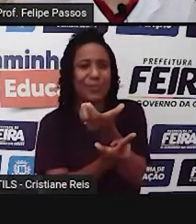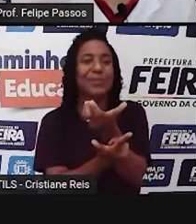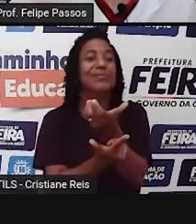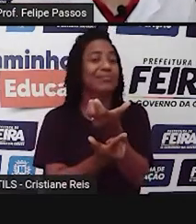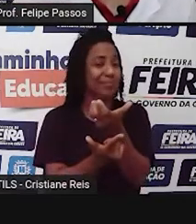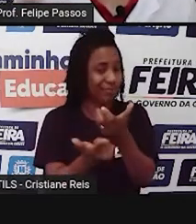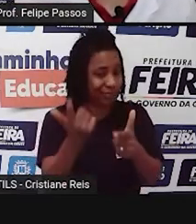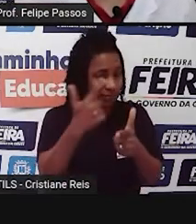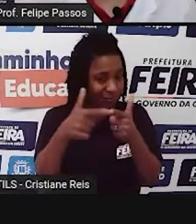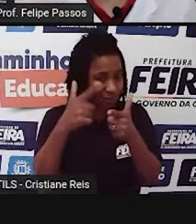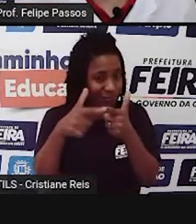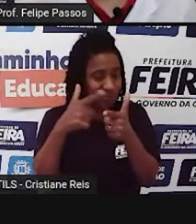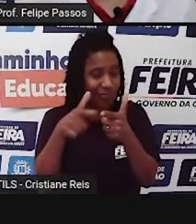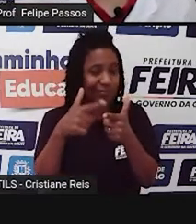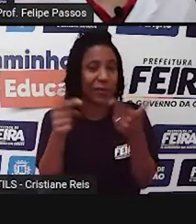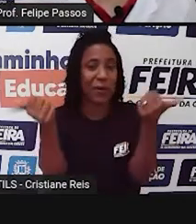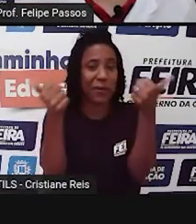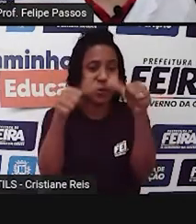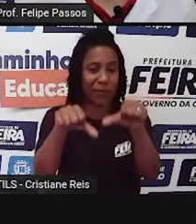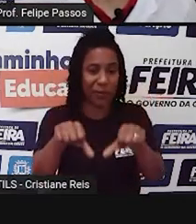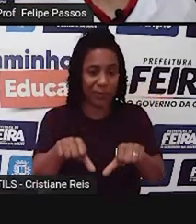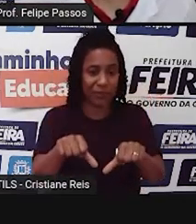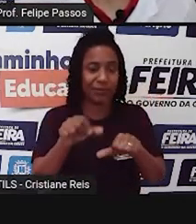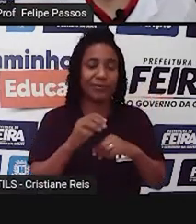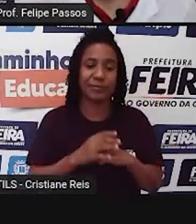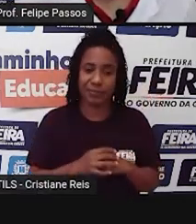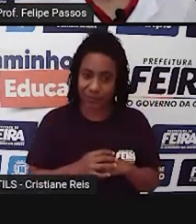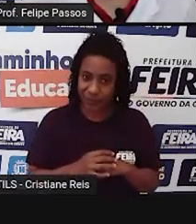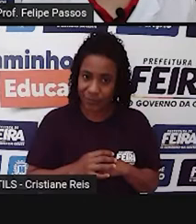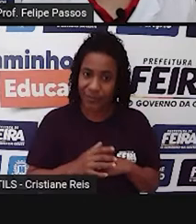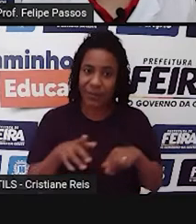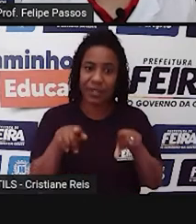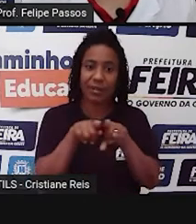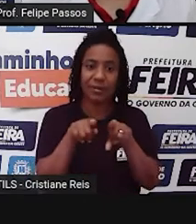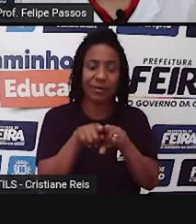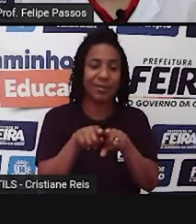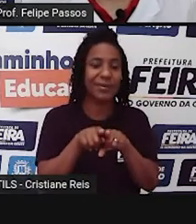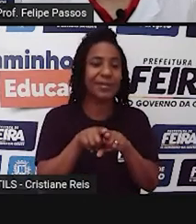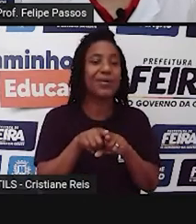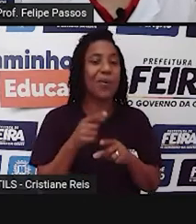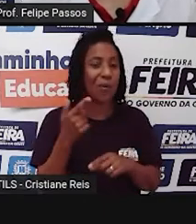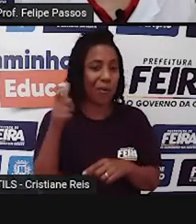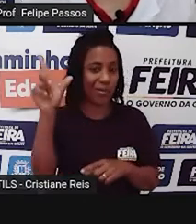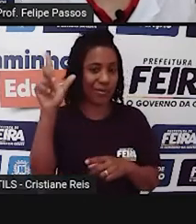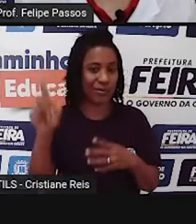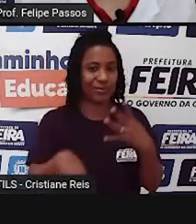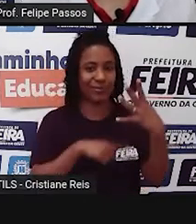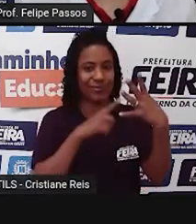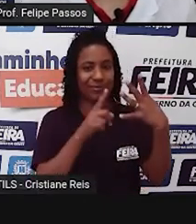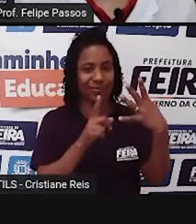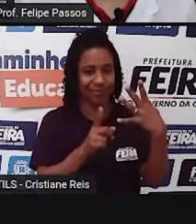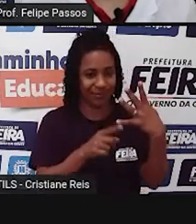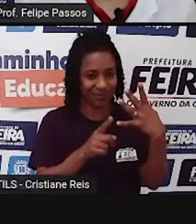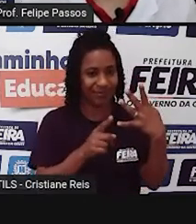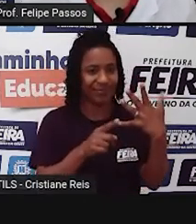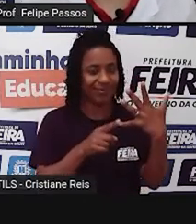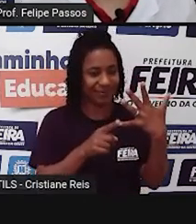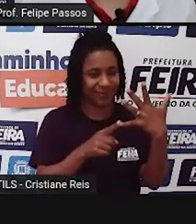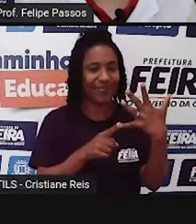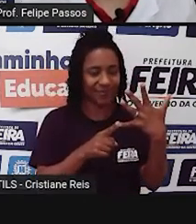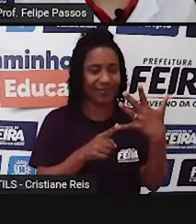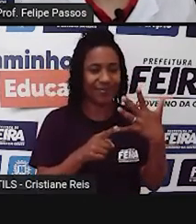esse processo foi muito acelerado. E aí também um marco da Revolução Industrial é o surgimento da